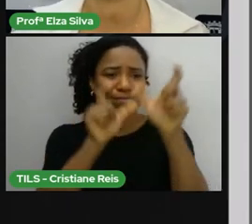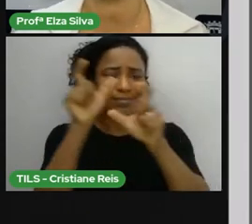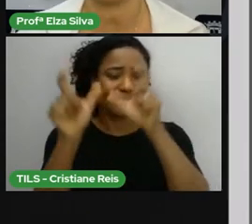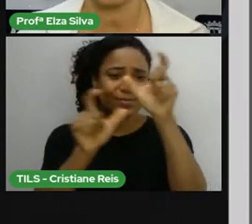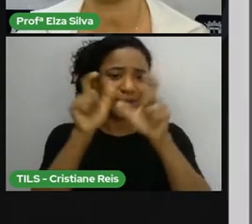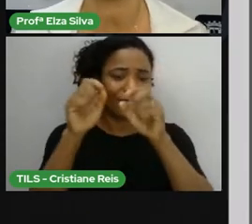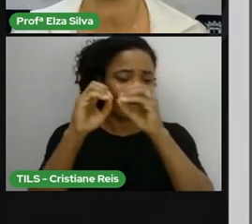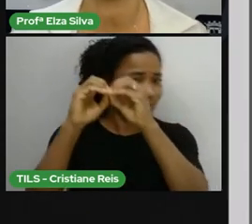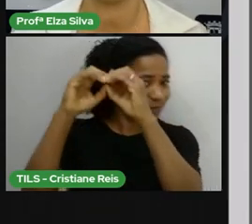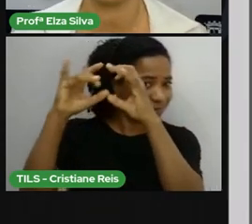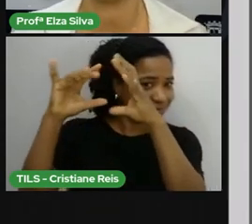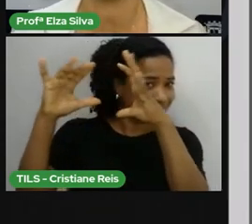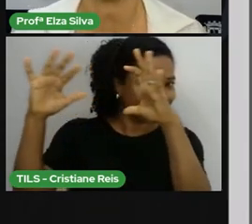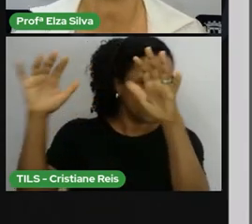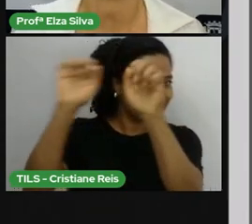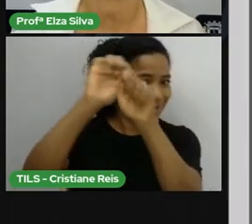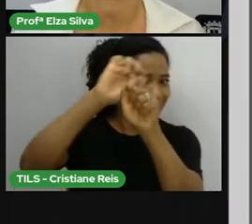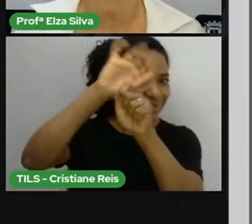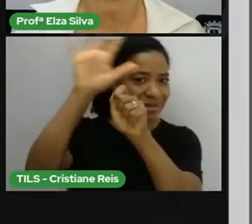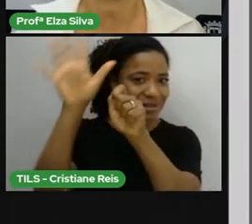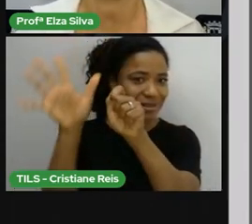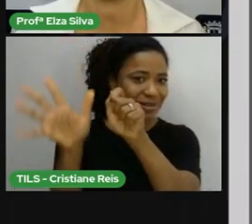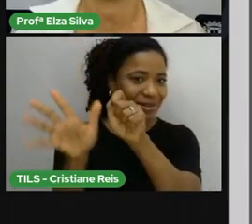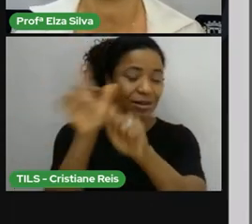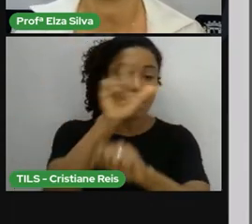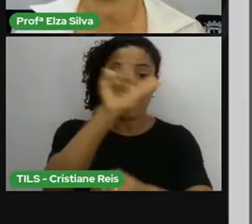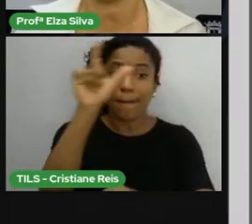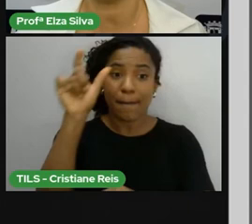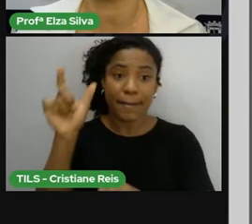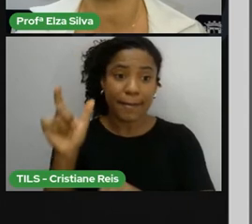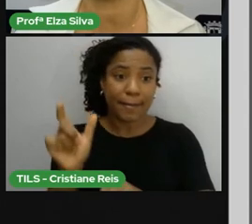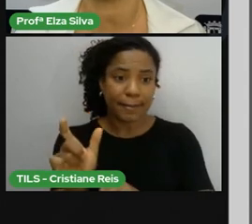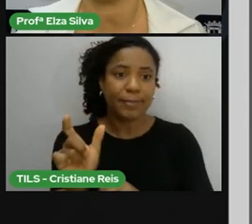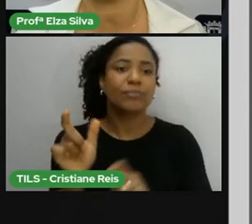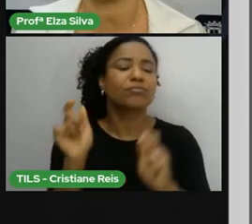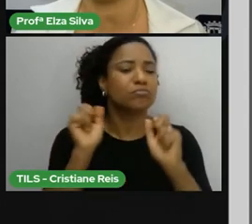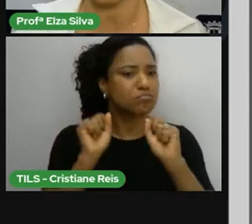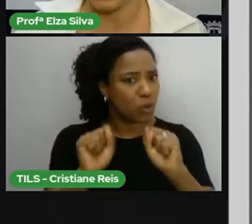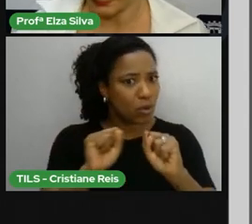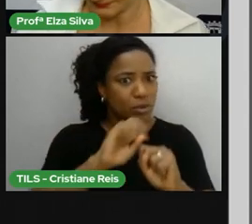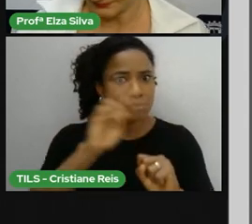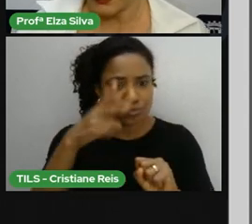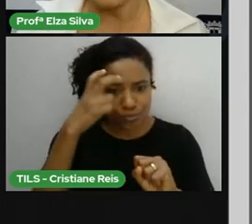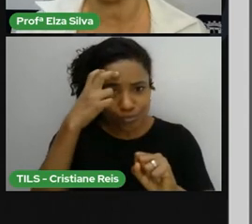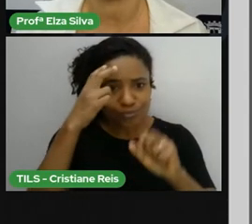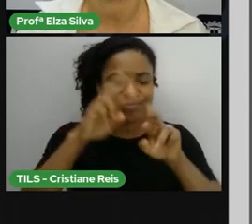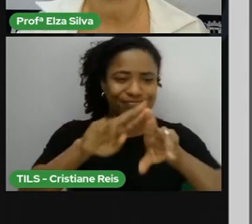explorar um pouco mais desse vocabulário relacionado ao multiculturalismo.